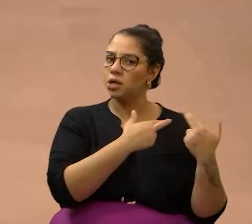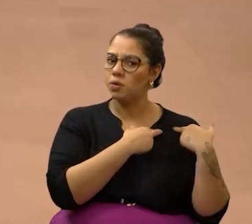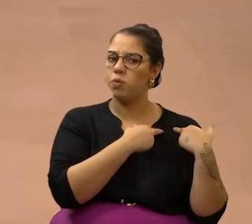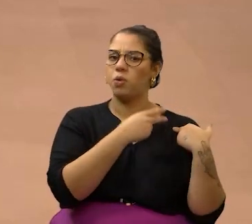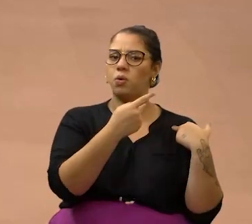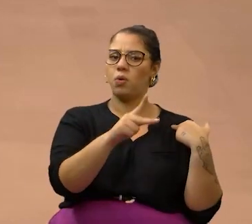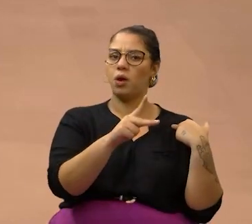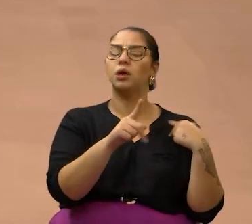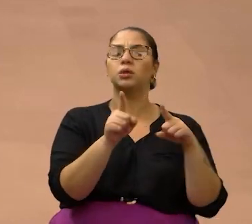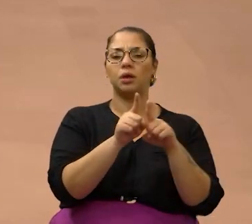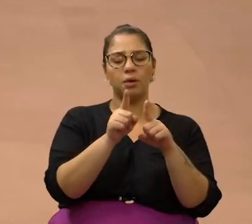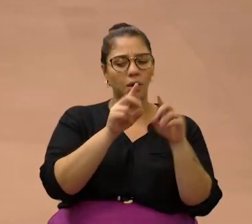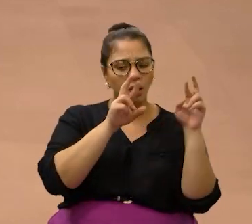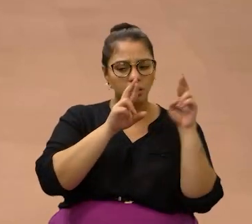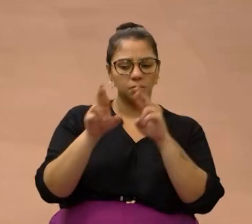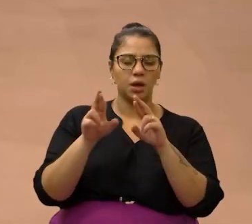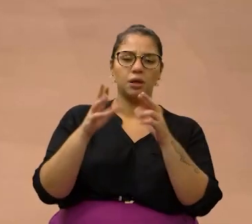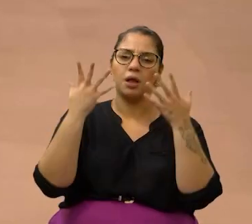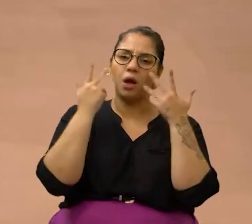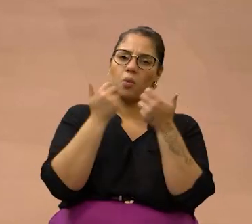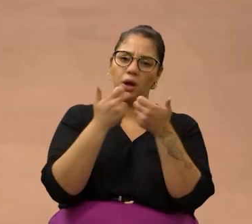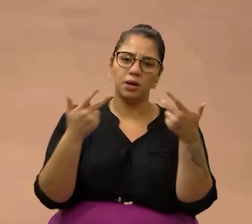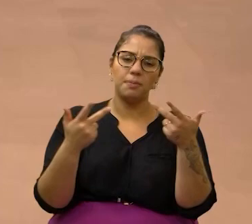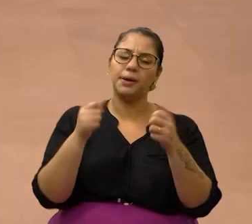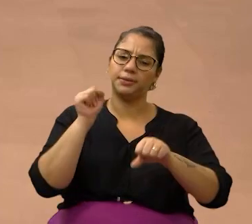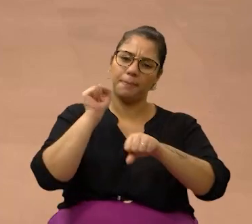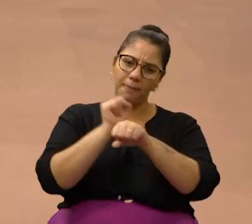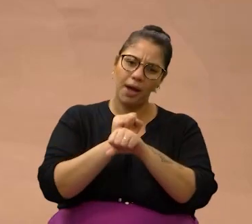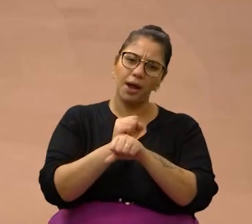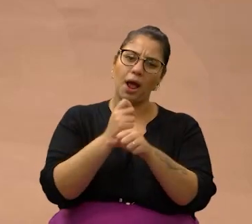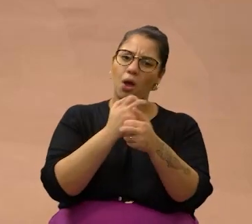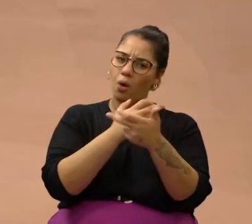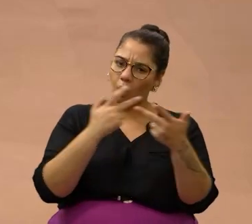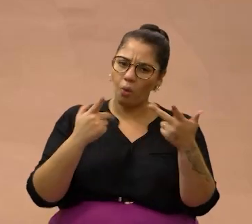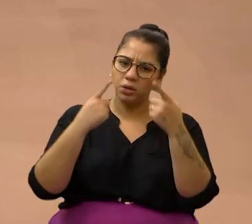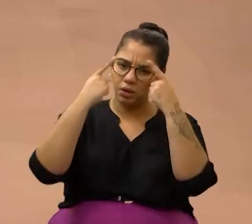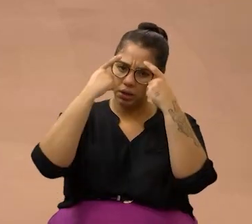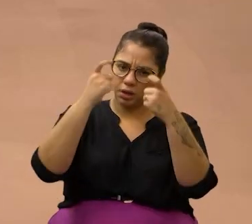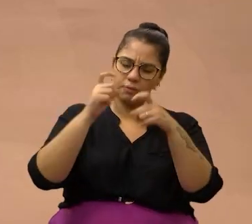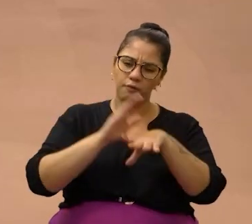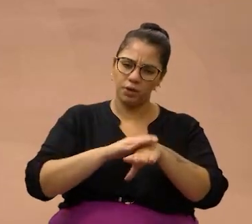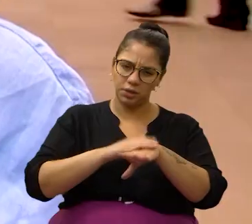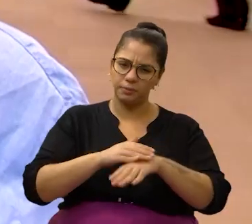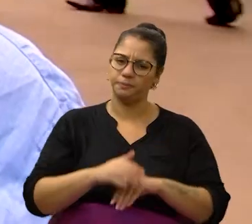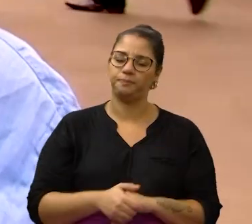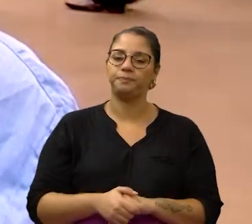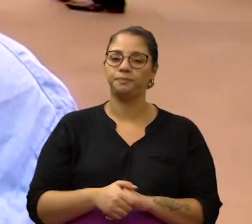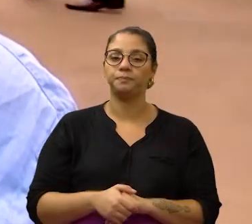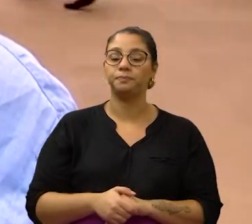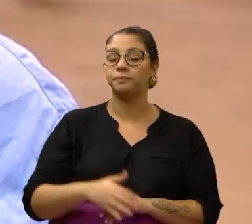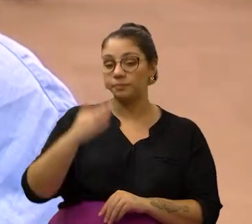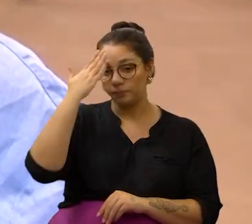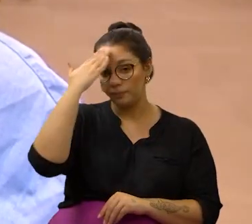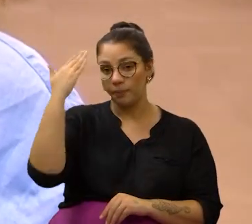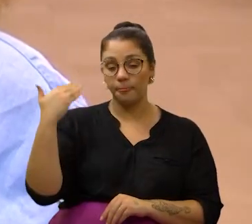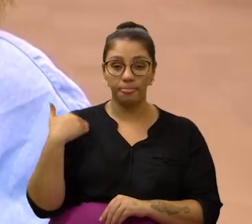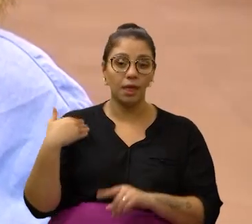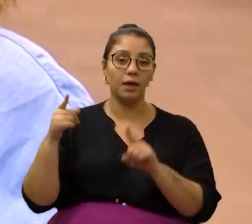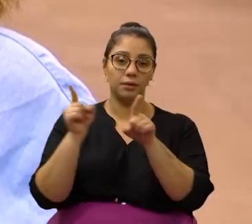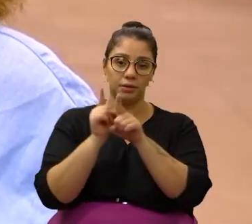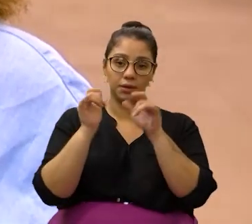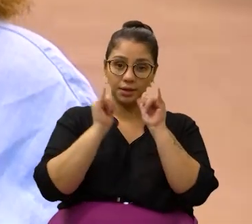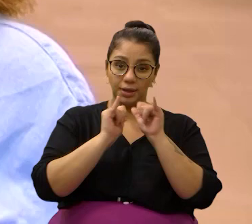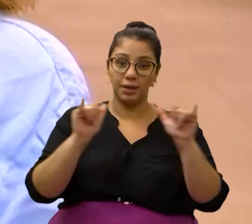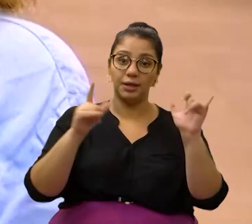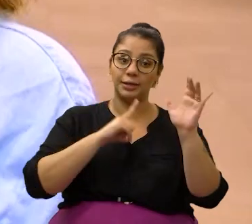e passem a respeitar os animais e deixar de cometer esses abusos. Ainda, segundo Débora Palermo, é